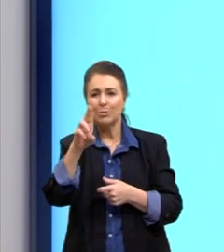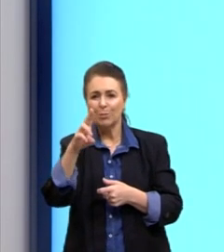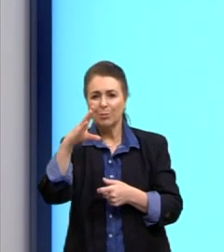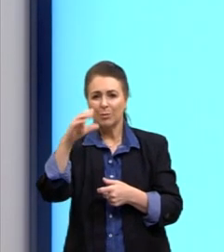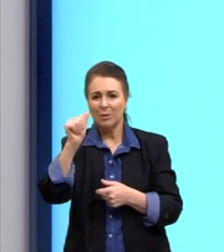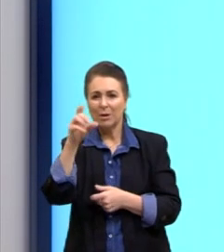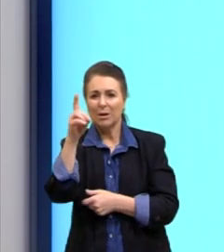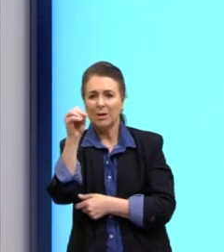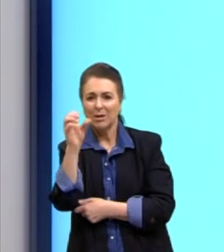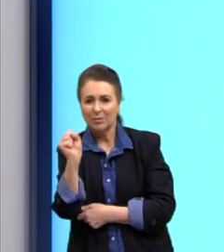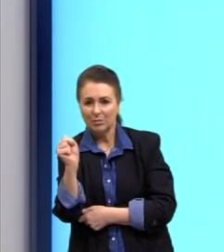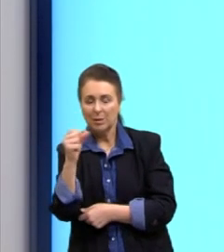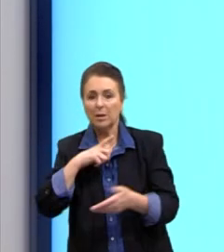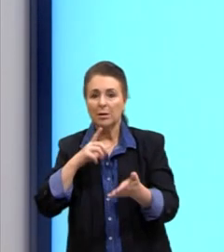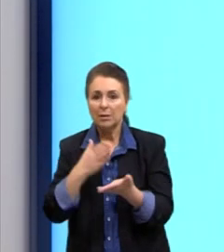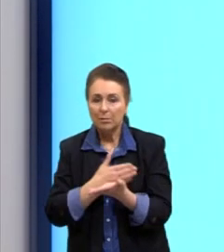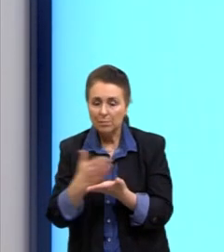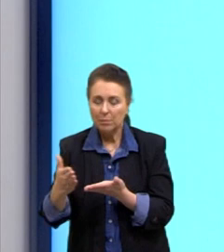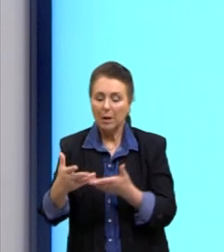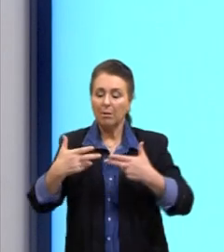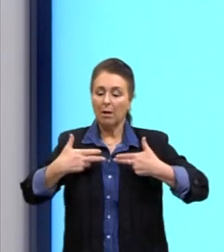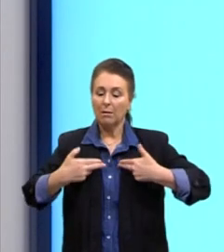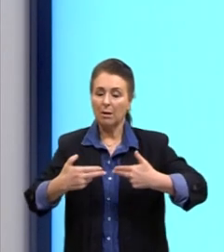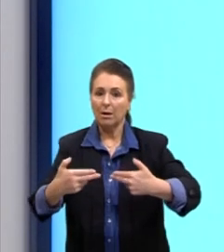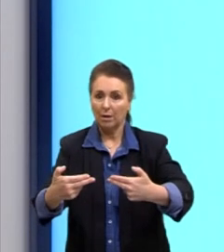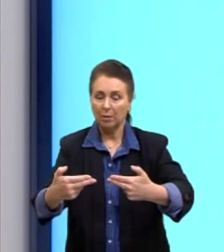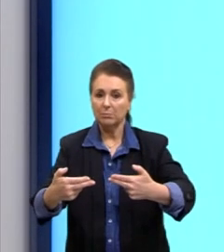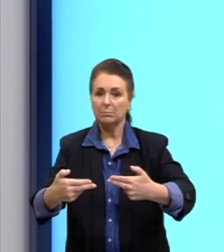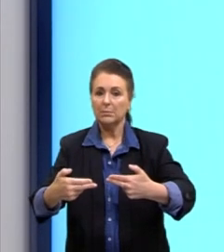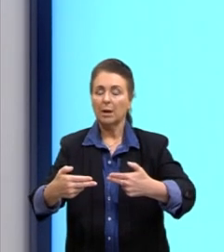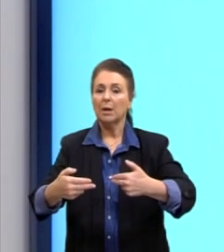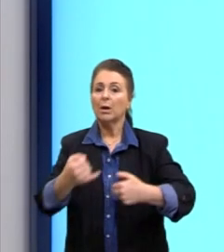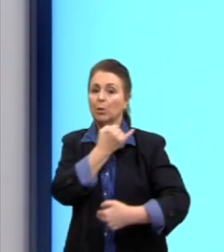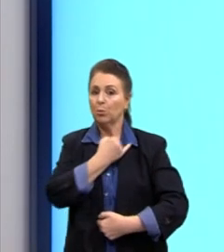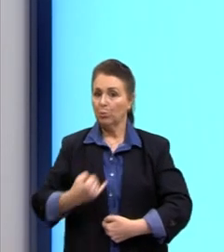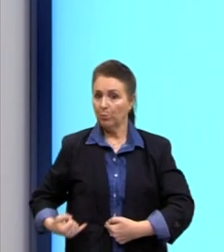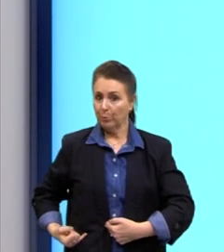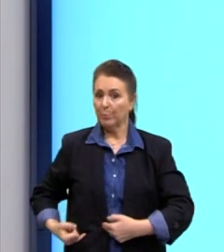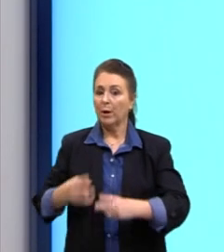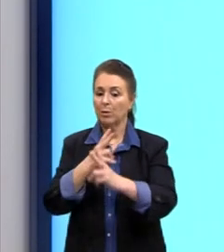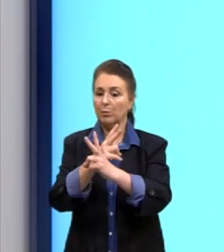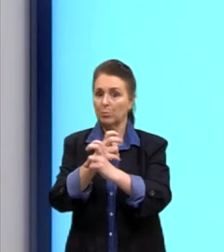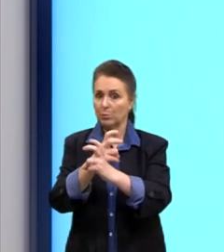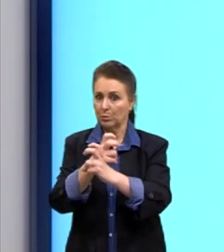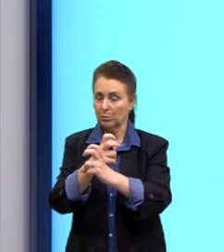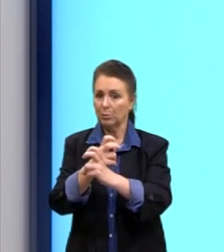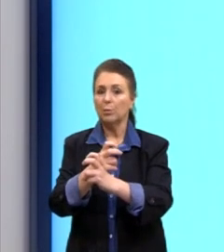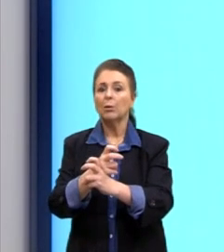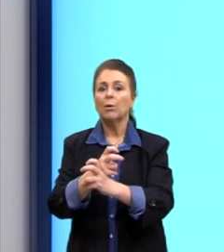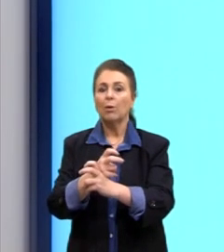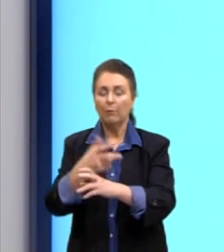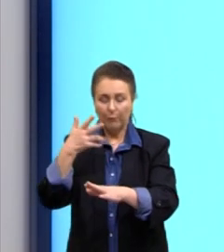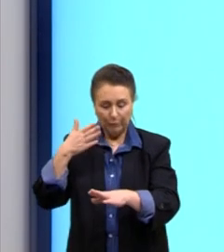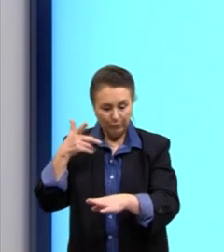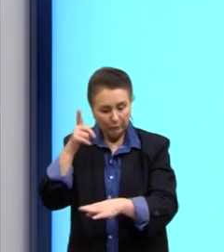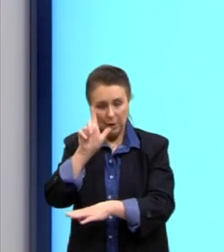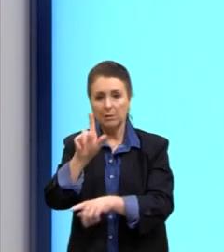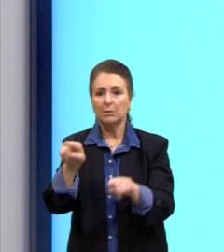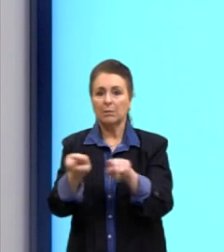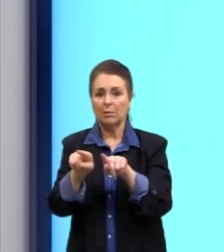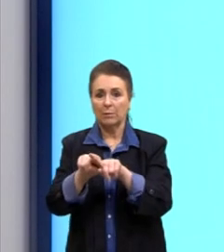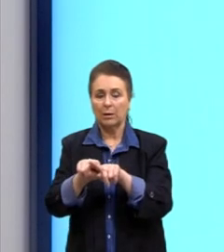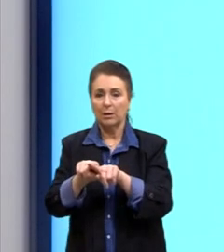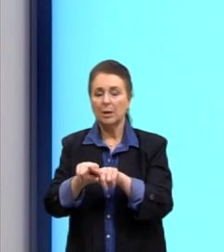eles entram em guerra com o Império Austríaco, vencem essa guerra também. E a última etapa dessa unificação vai ser